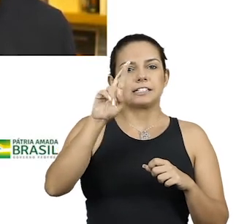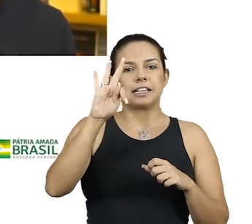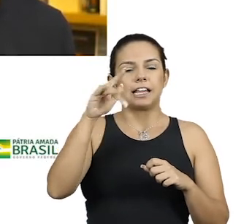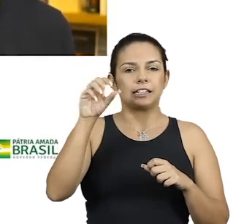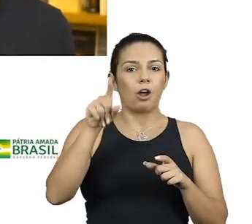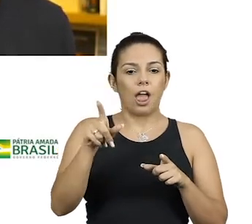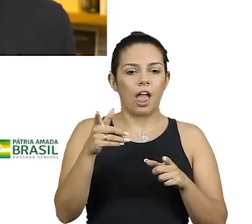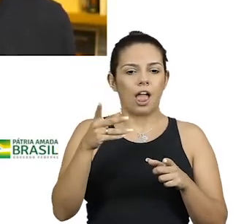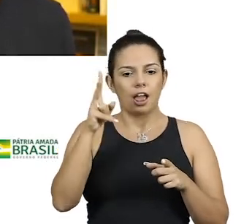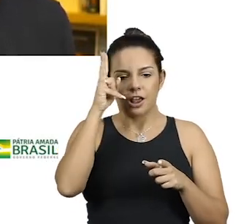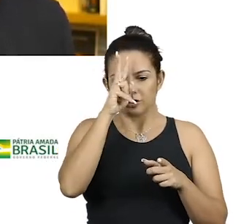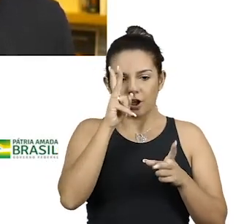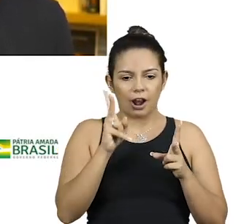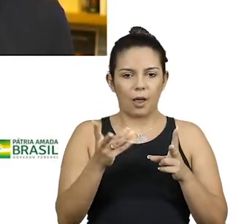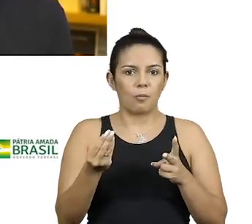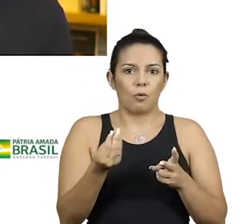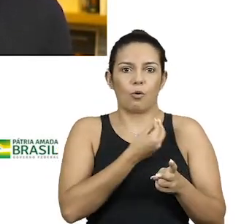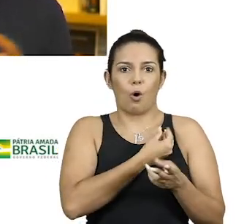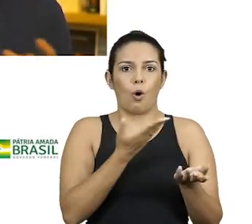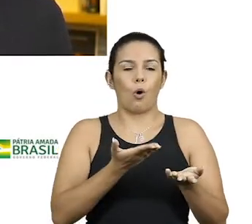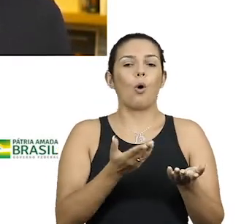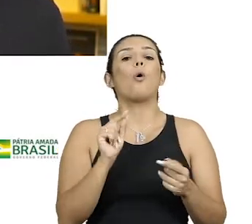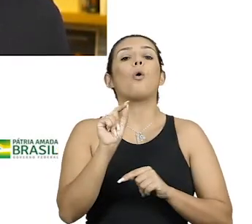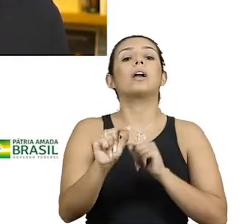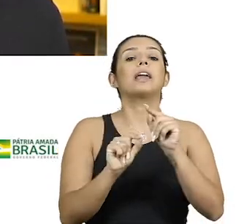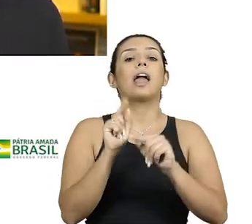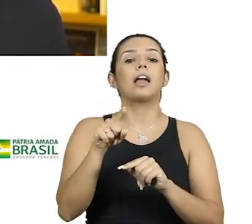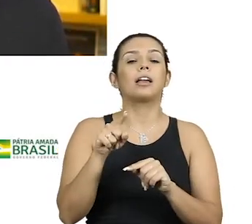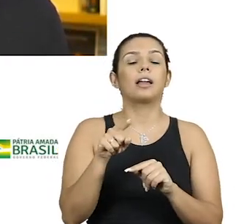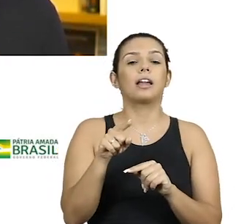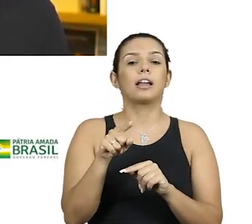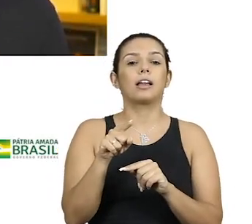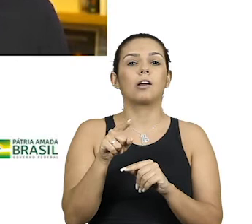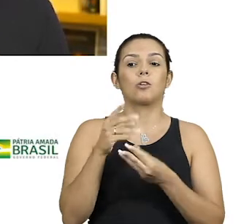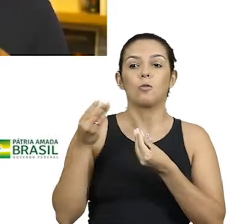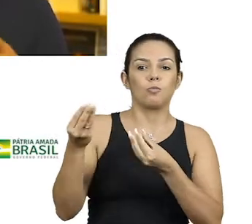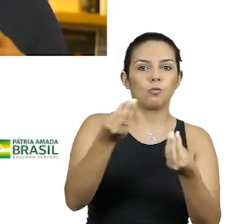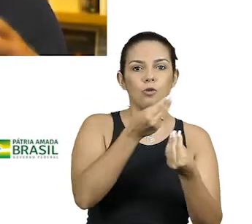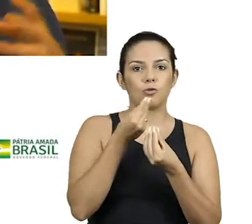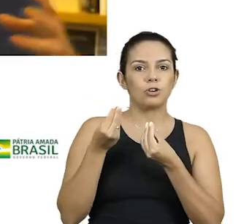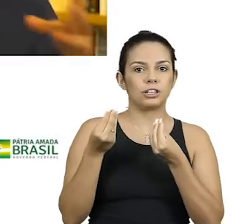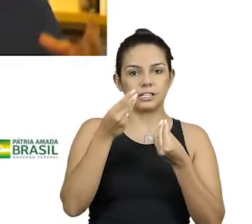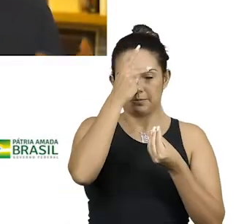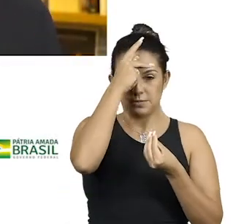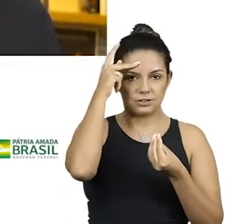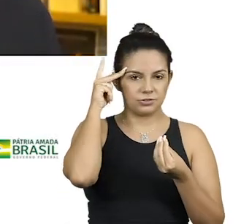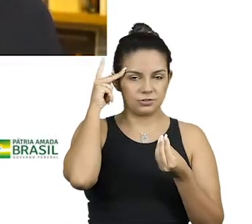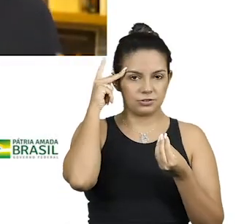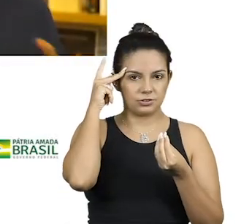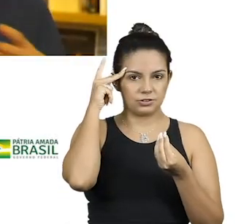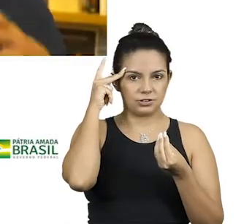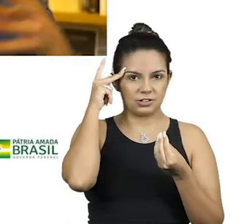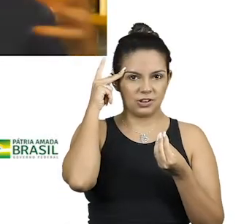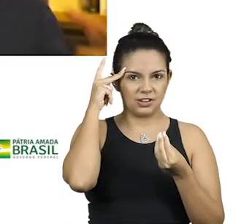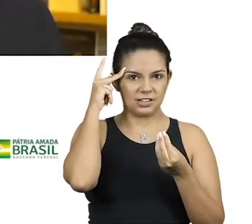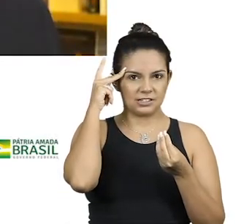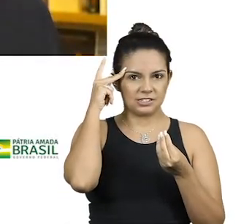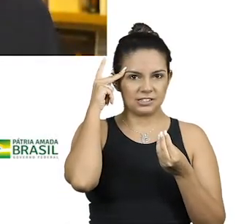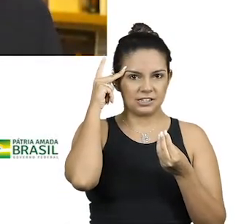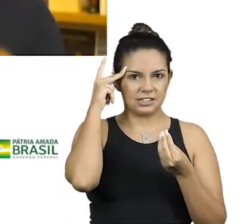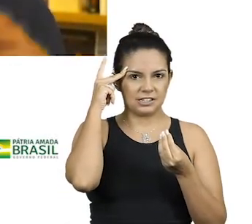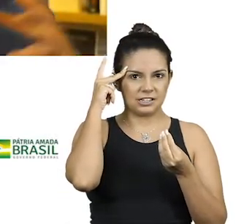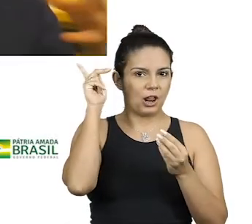história. O é um bando de foras da lei se